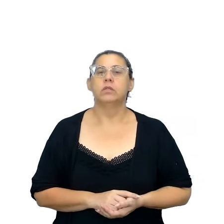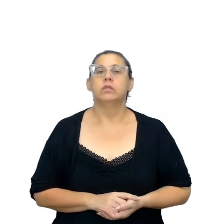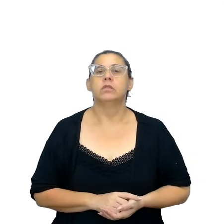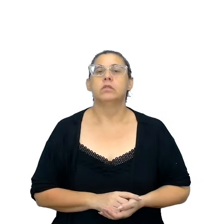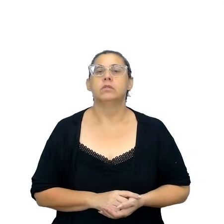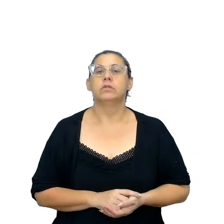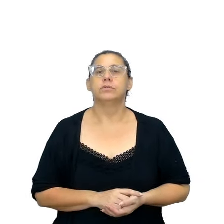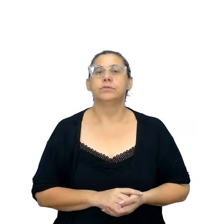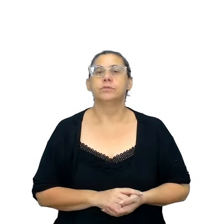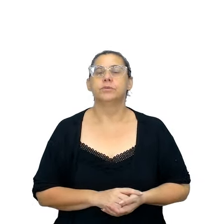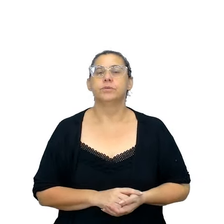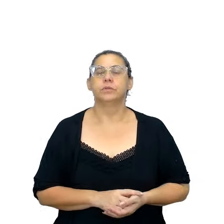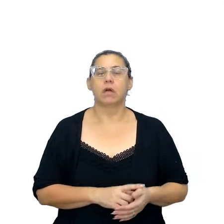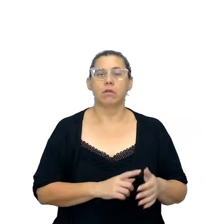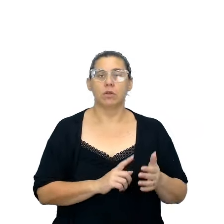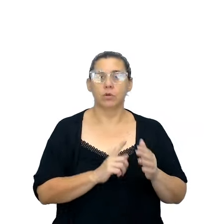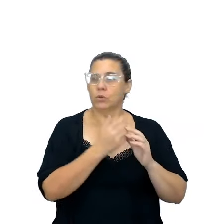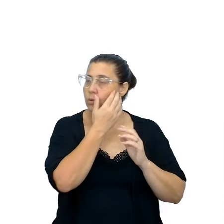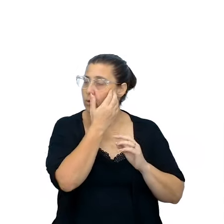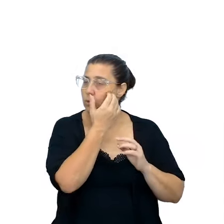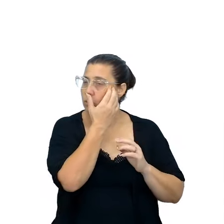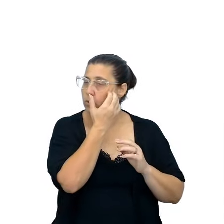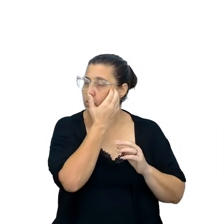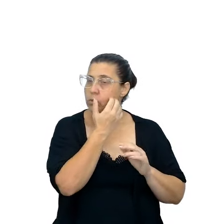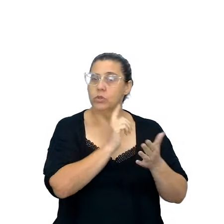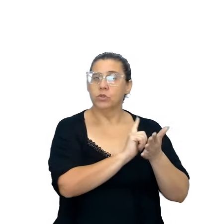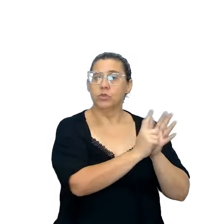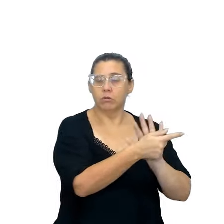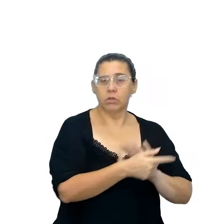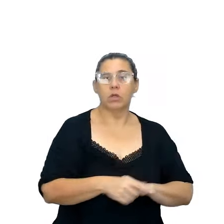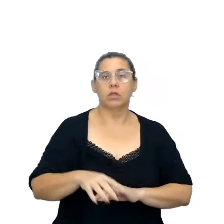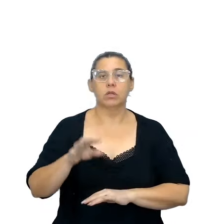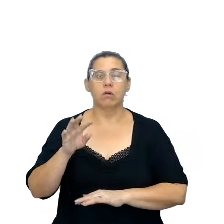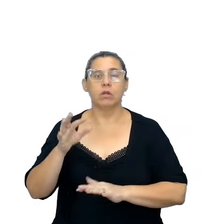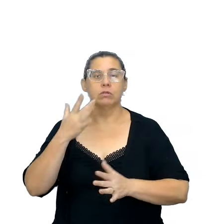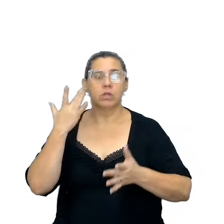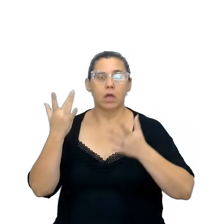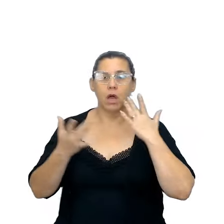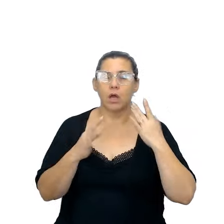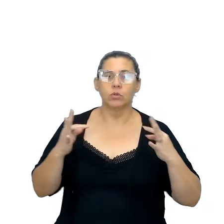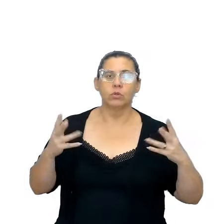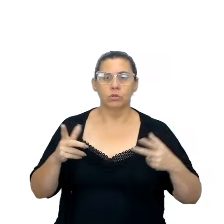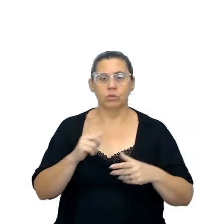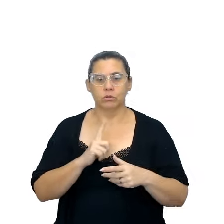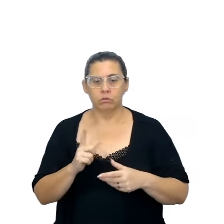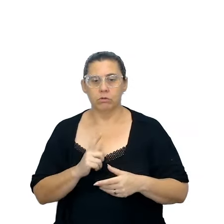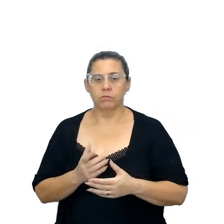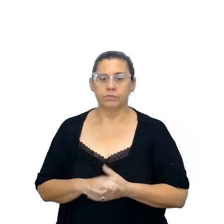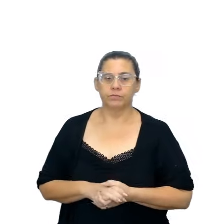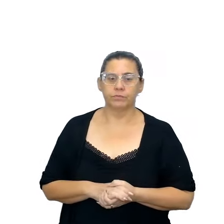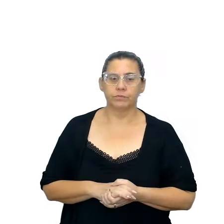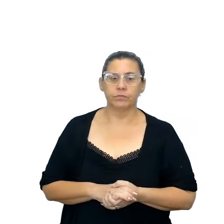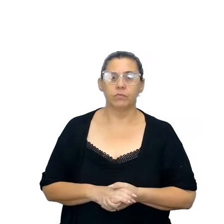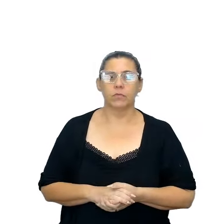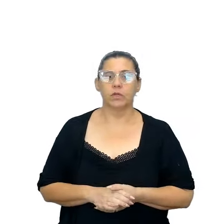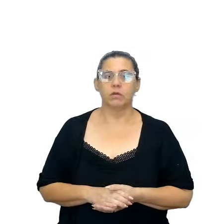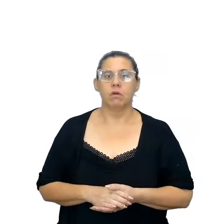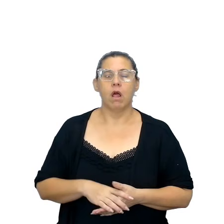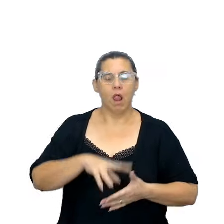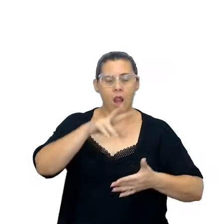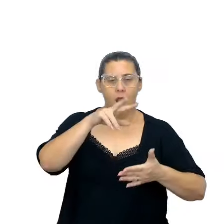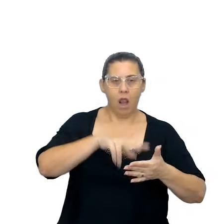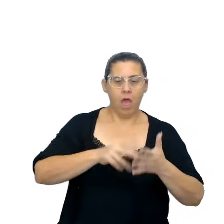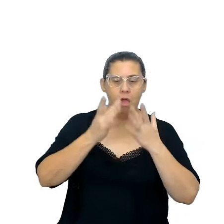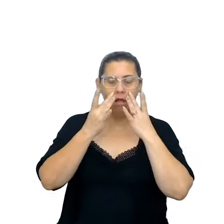teatro, e aí, então, tem aqui toda uma comanda, né, que eu vou ler aqui para vocês, a comanda é leia